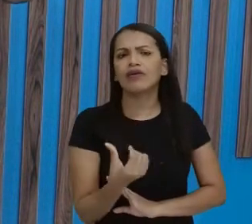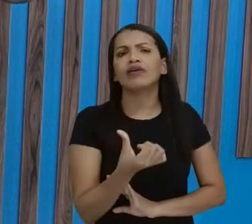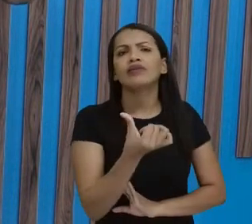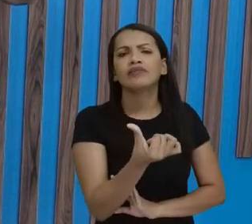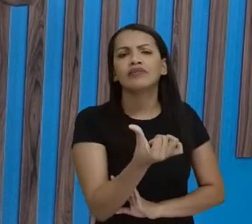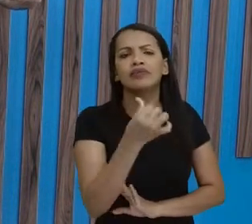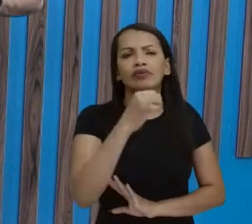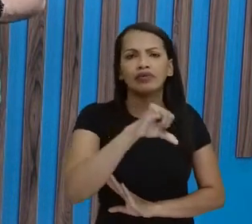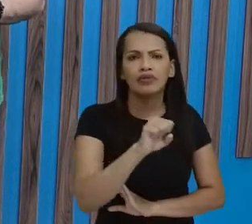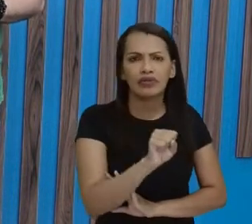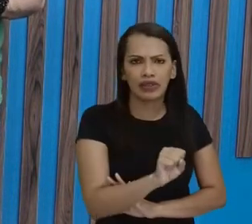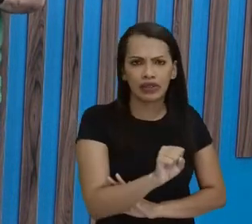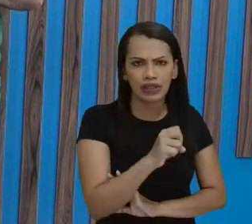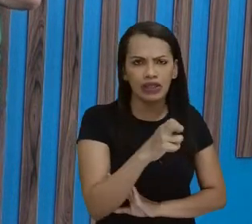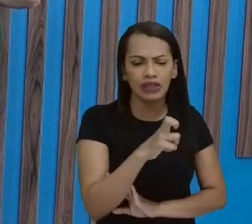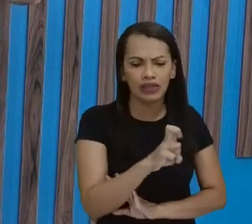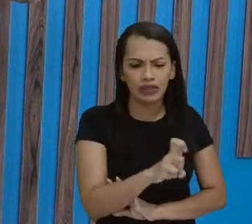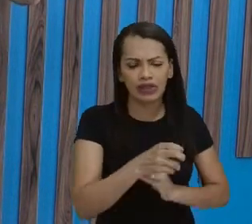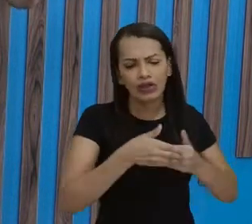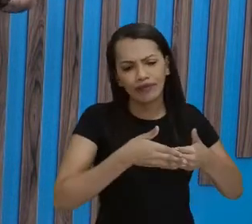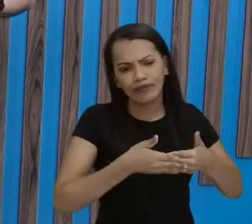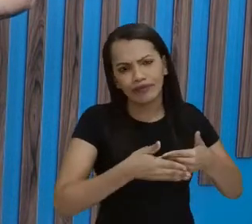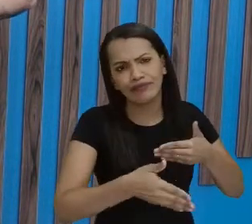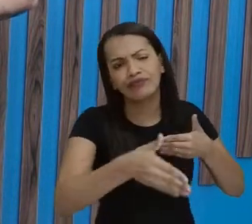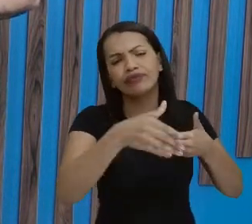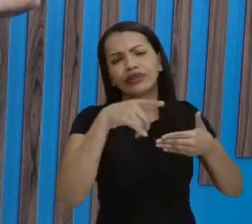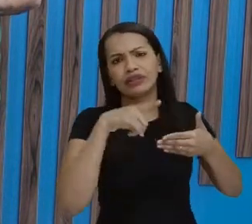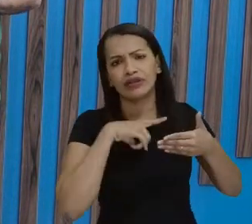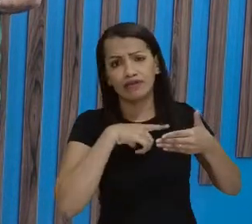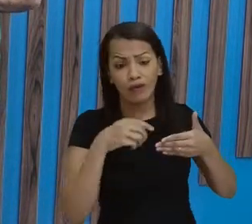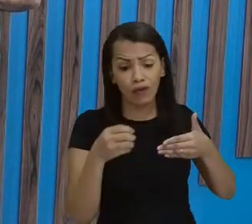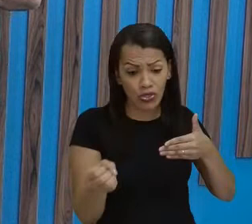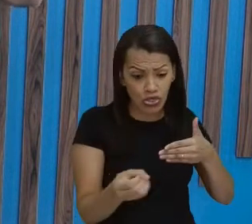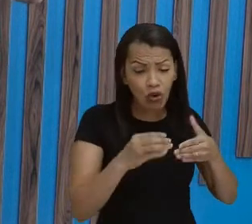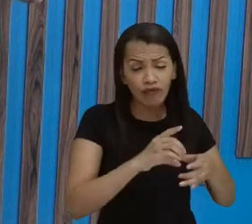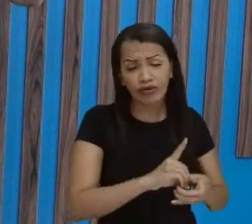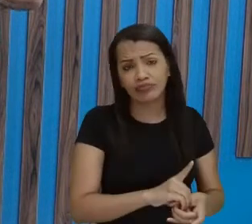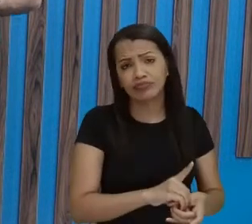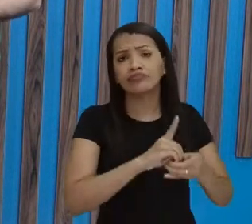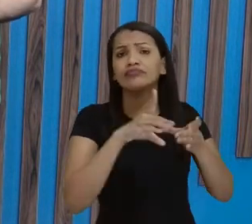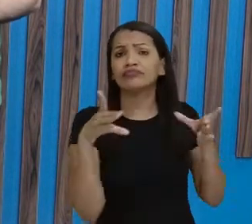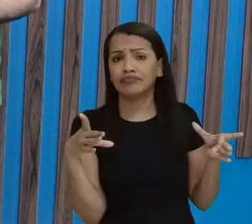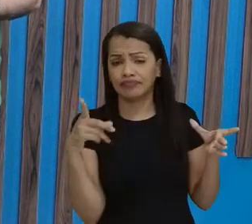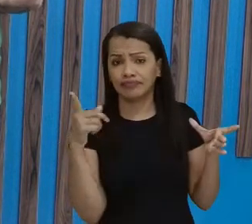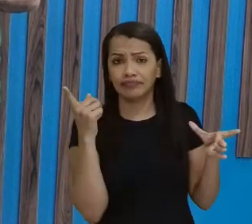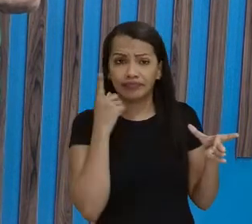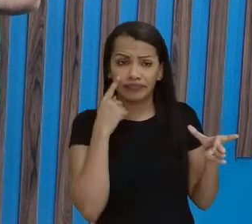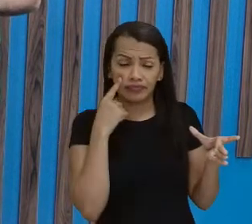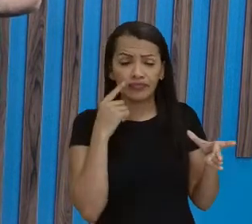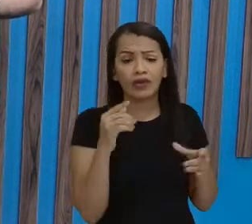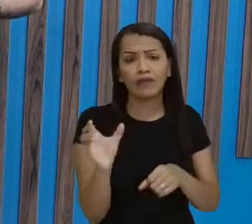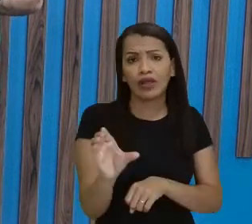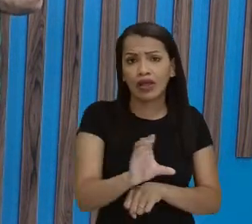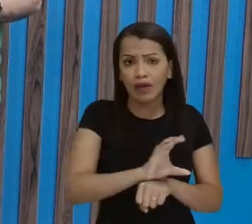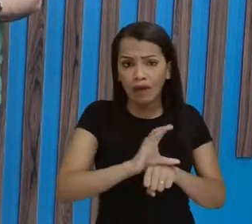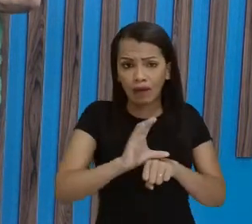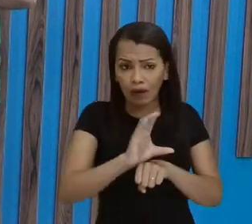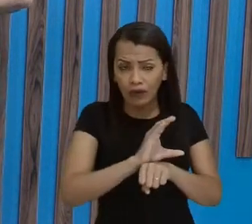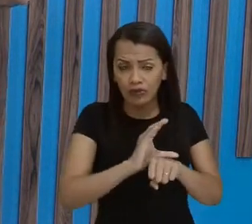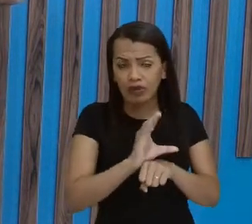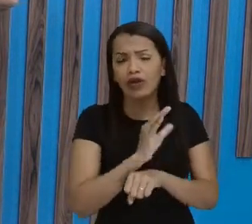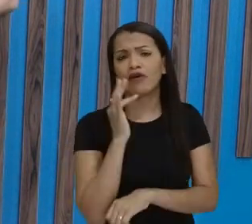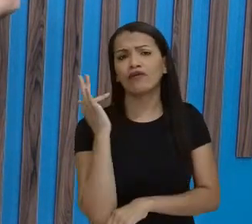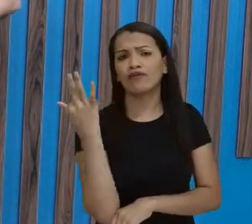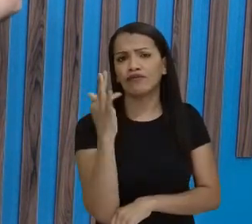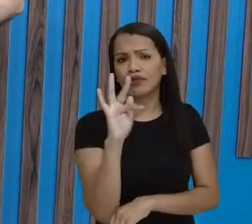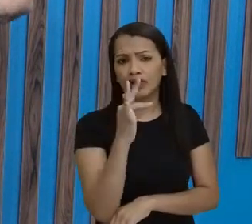redemocratização, que vai se consolidar com a promulgação da Constituição Federal de